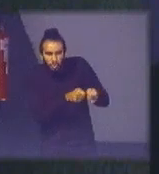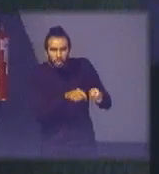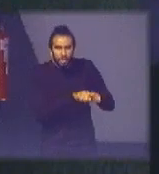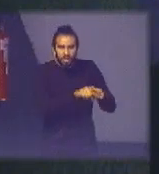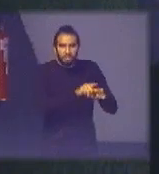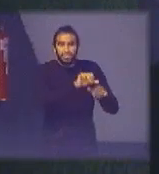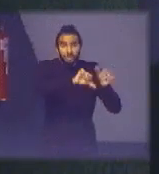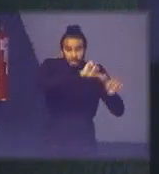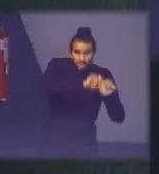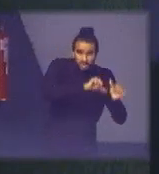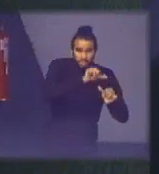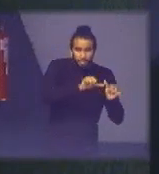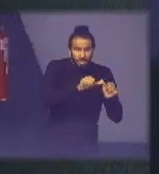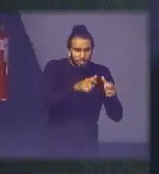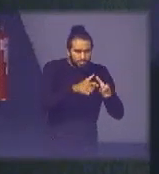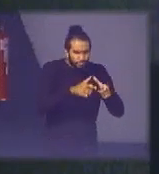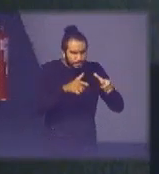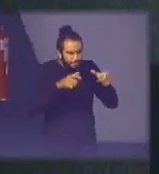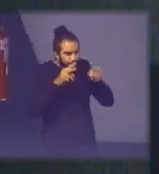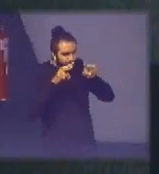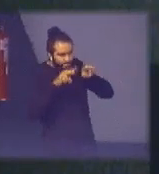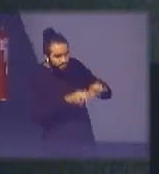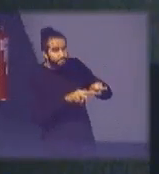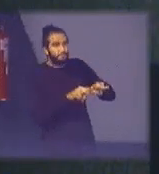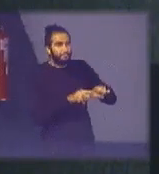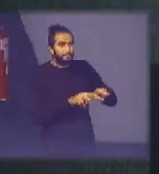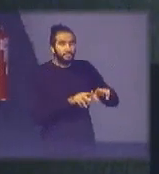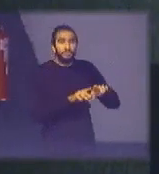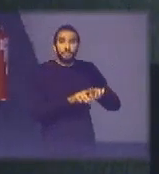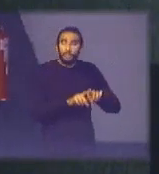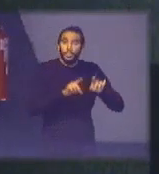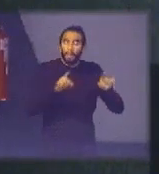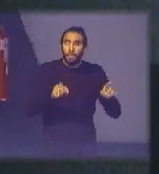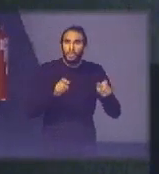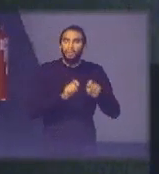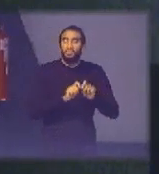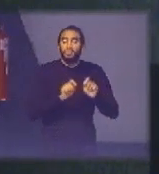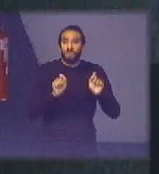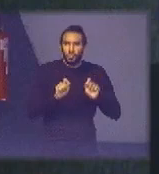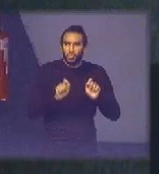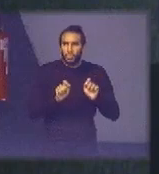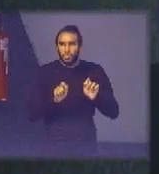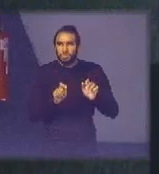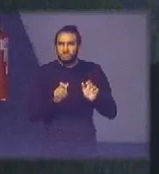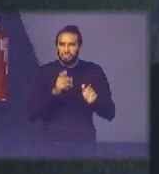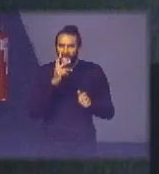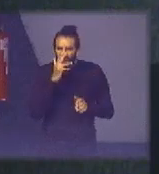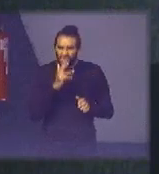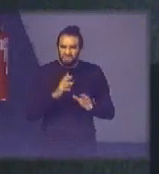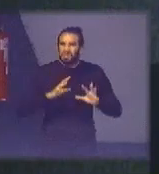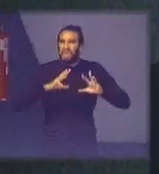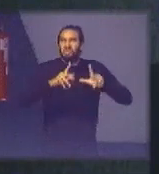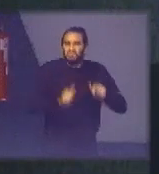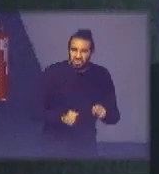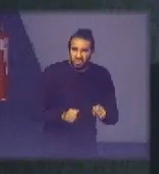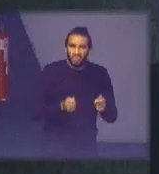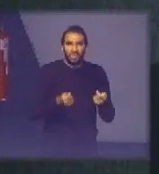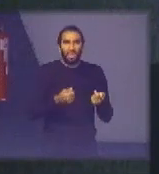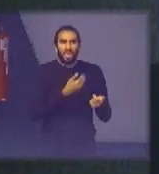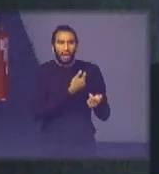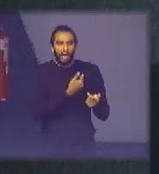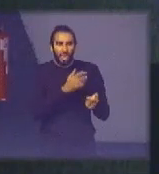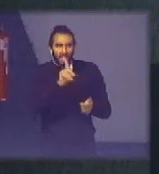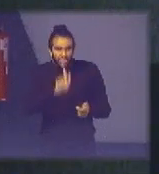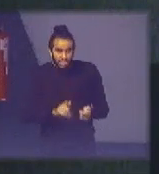não numa ótica top down mas o que a gente faz hoje aí quase em toda gestão pública é tratar os avanços